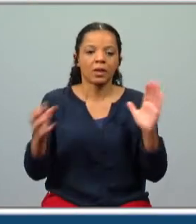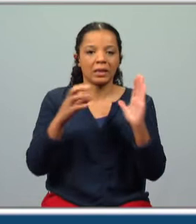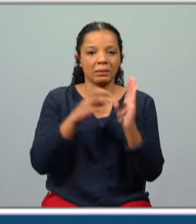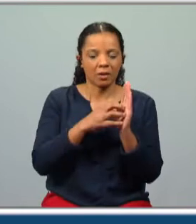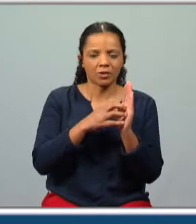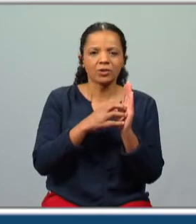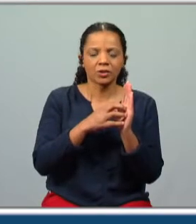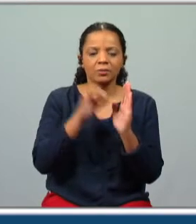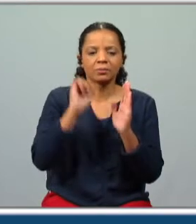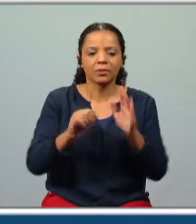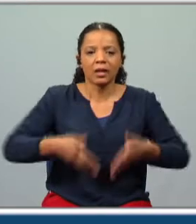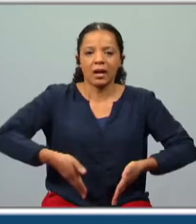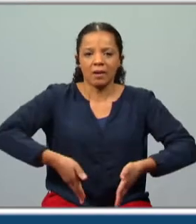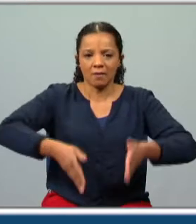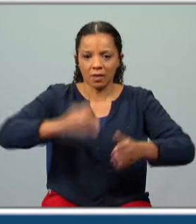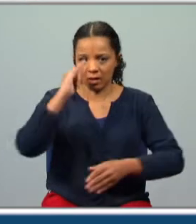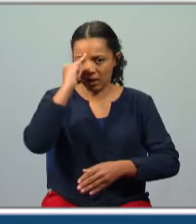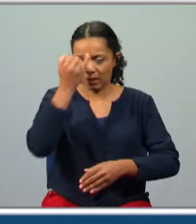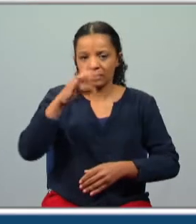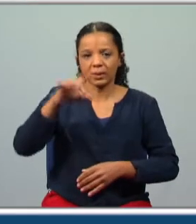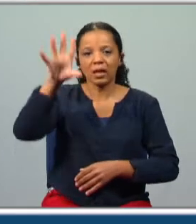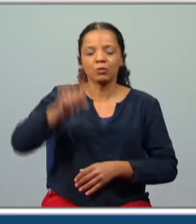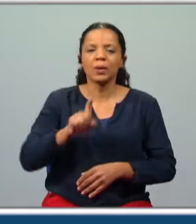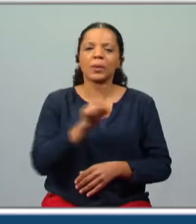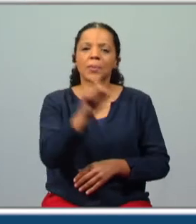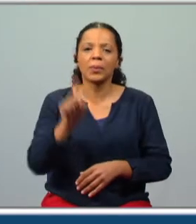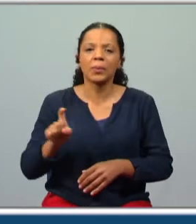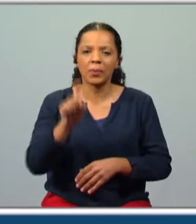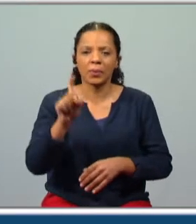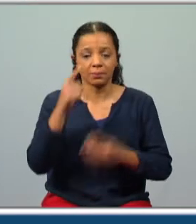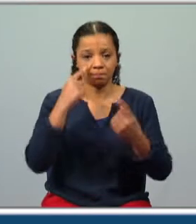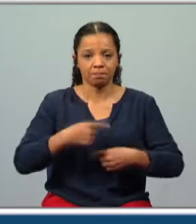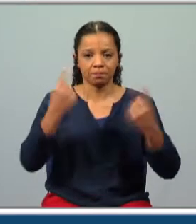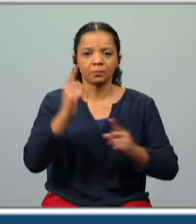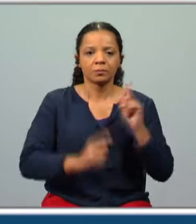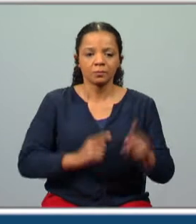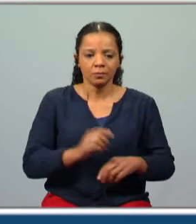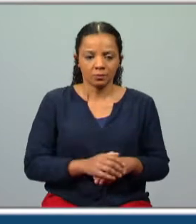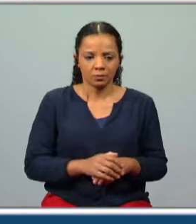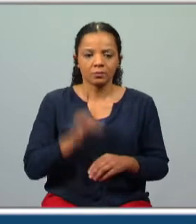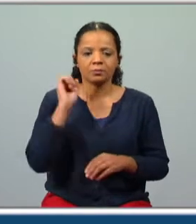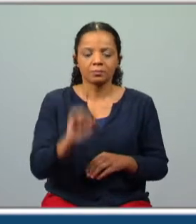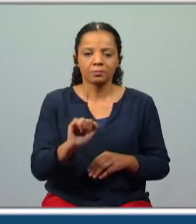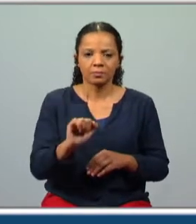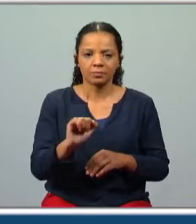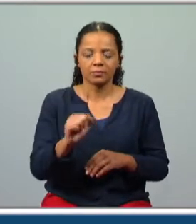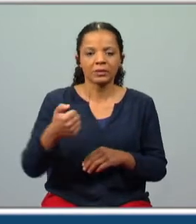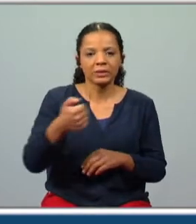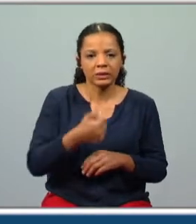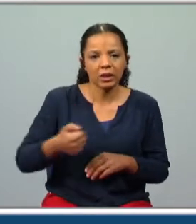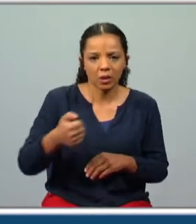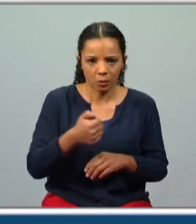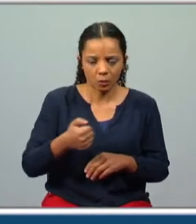que podes encontrar na Avenida da Índia, em Lisboa, e que ilustra o fascículo dedicado ao canto quinto,